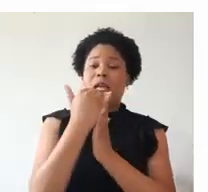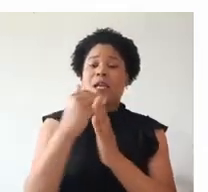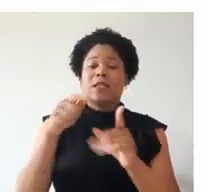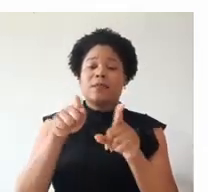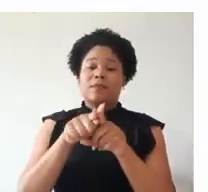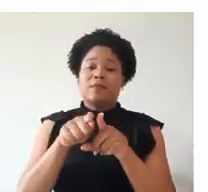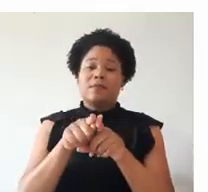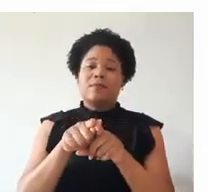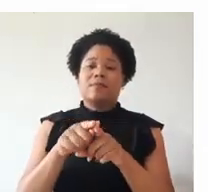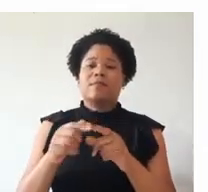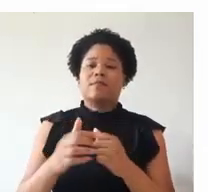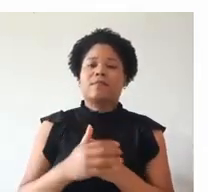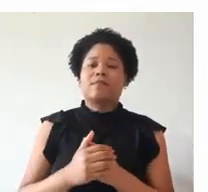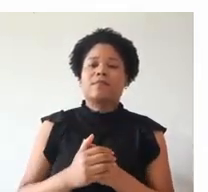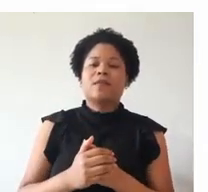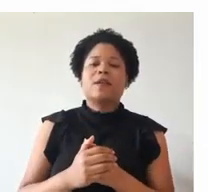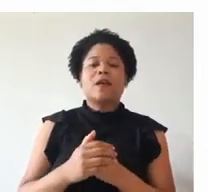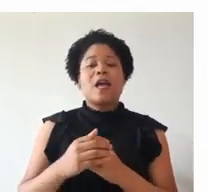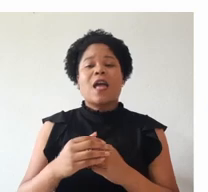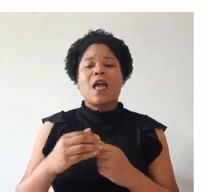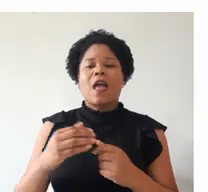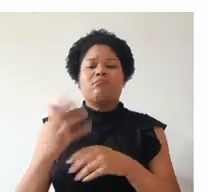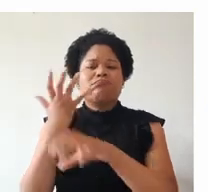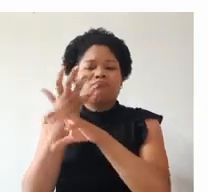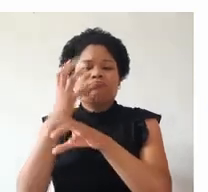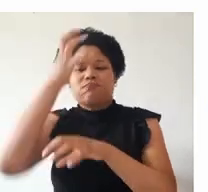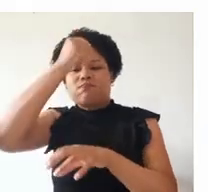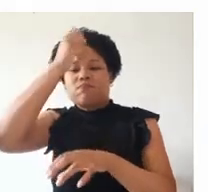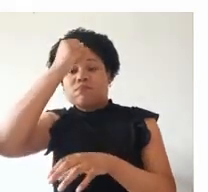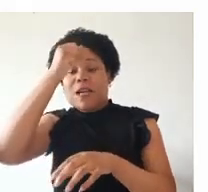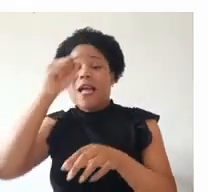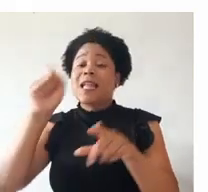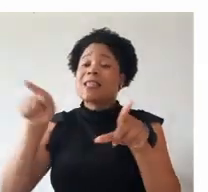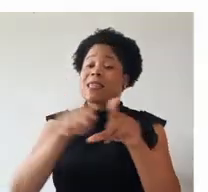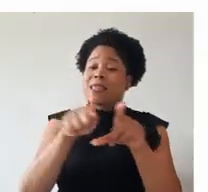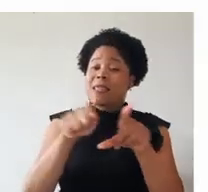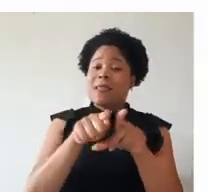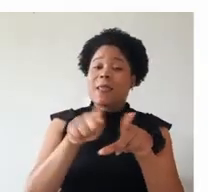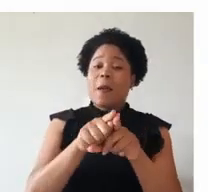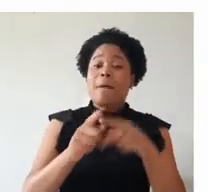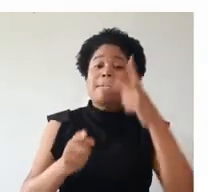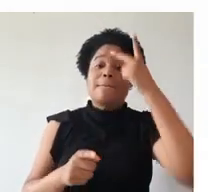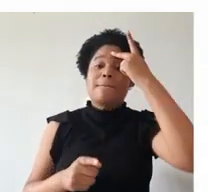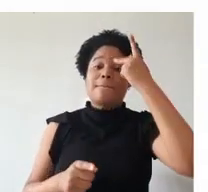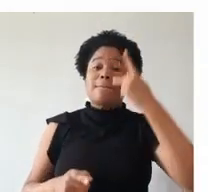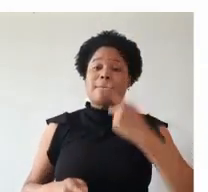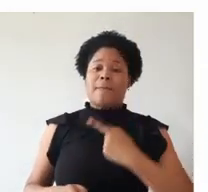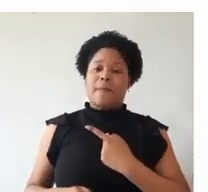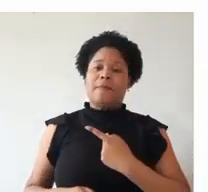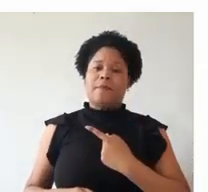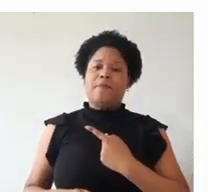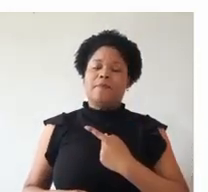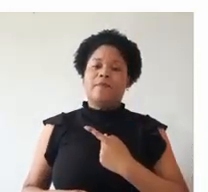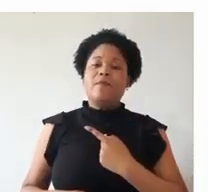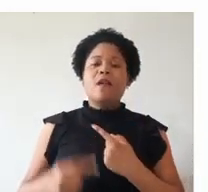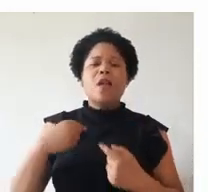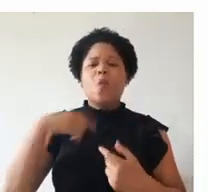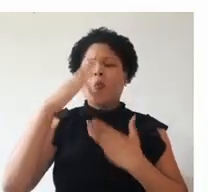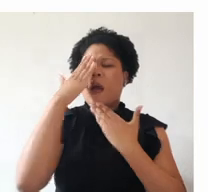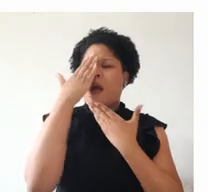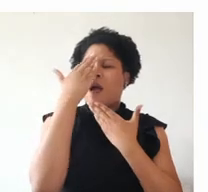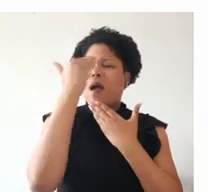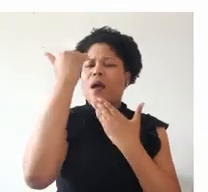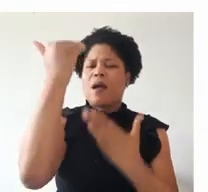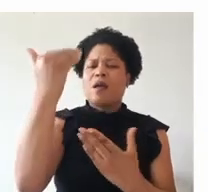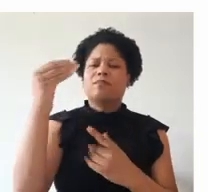tanto como... tanto didático, assim, profissional, tanto como pessoa. E eu